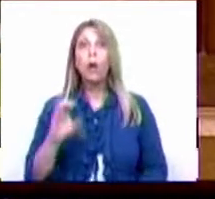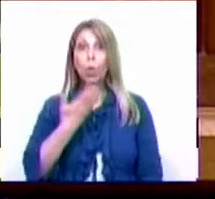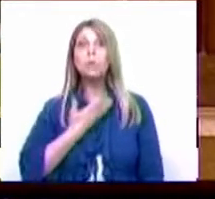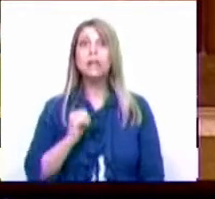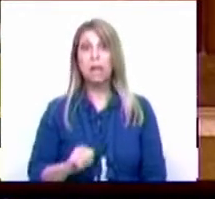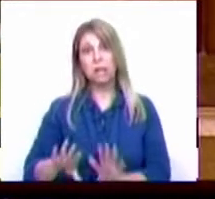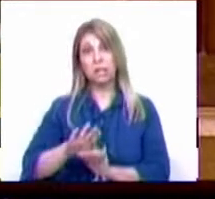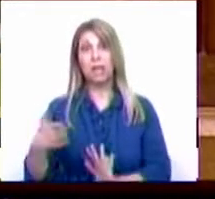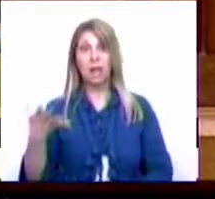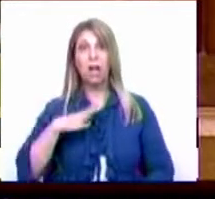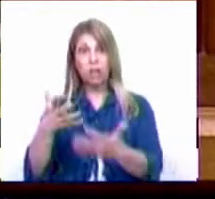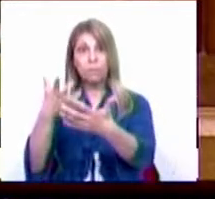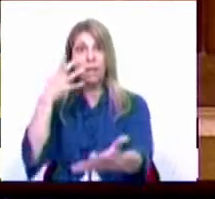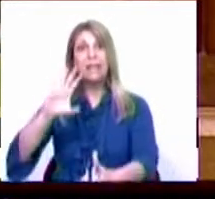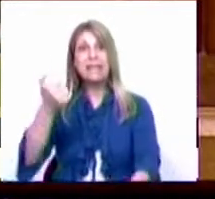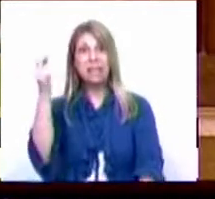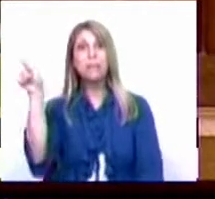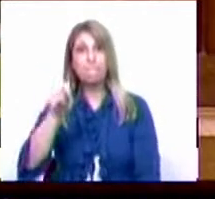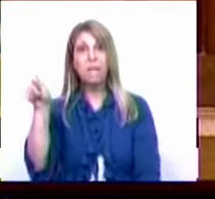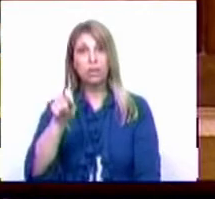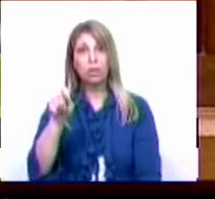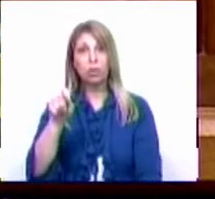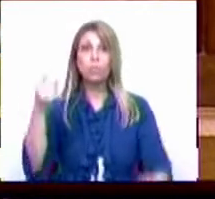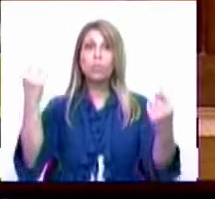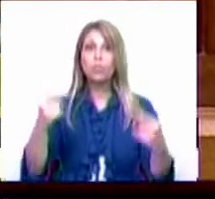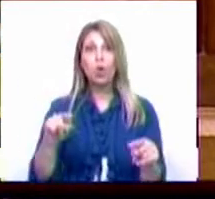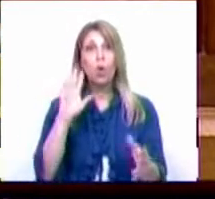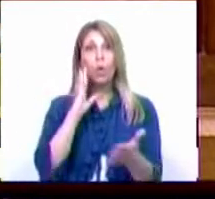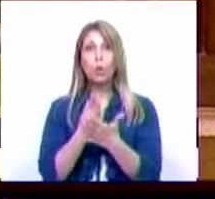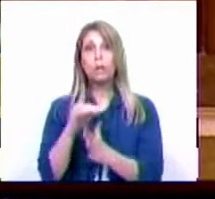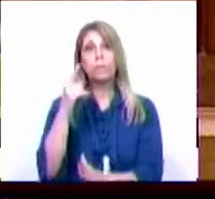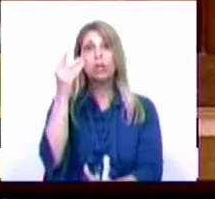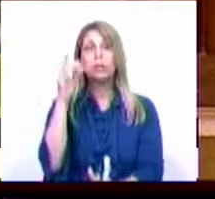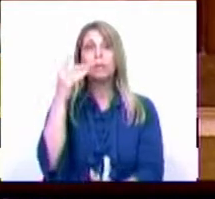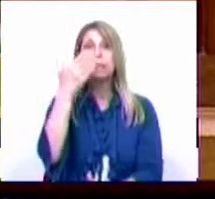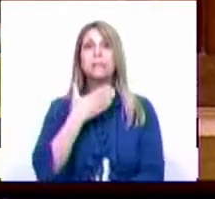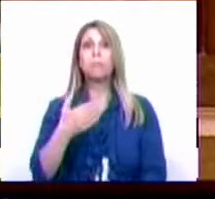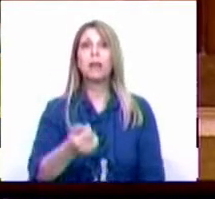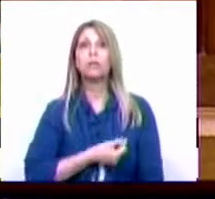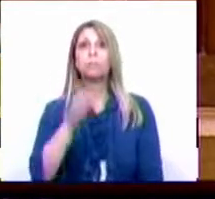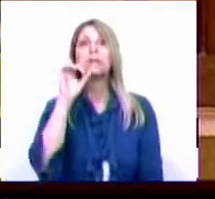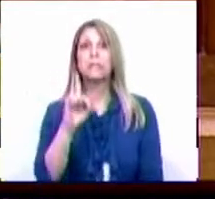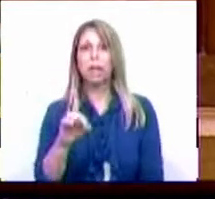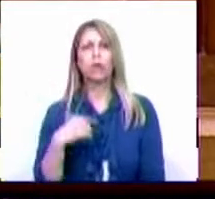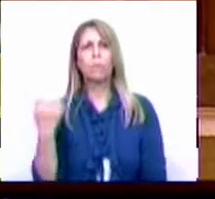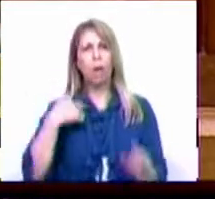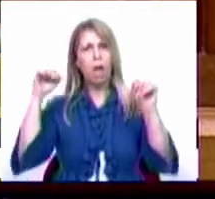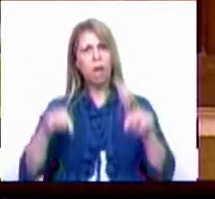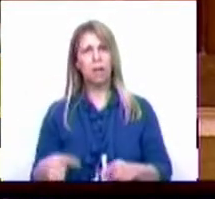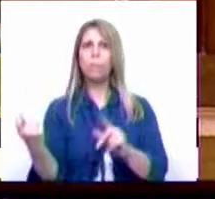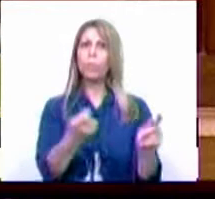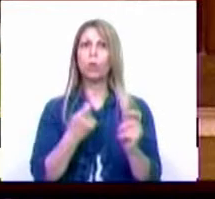destacar de 15 meses foram apenas as últimas seis semanas. Mas nós estamos cá para fazer este debate, não